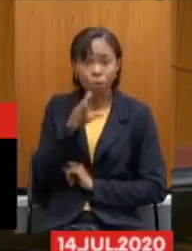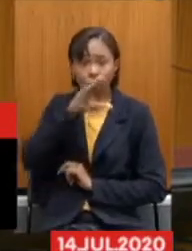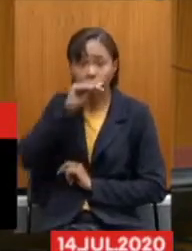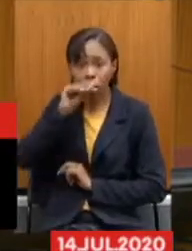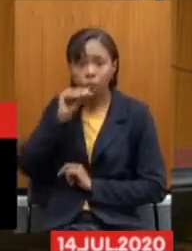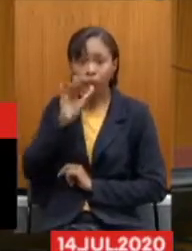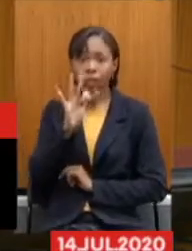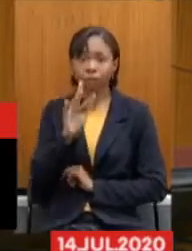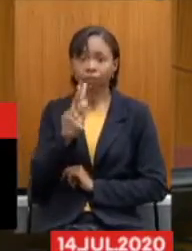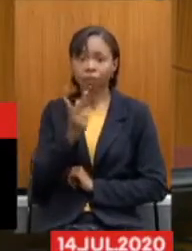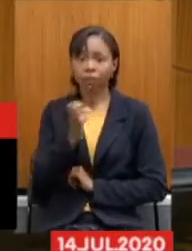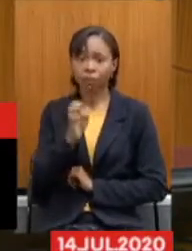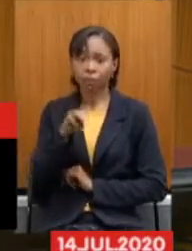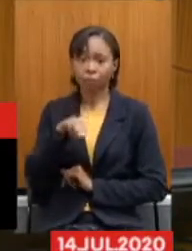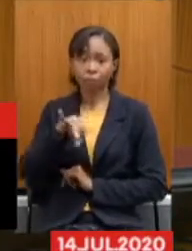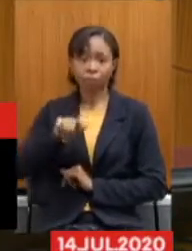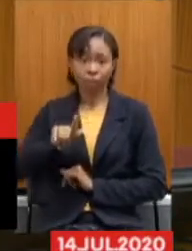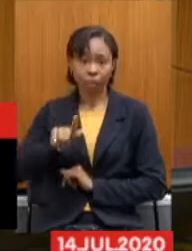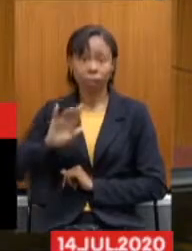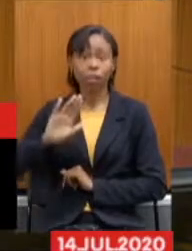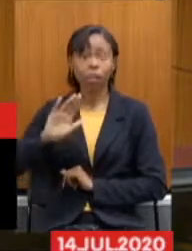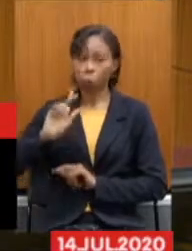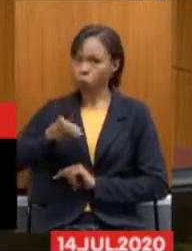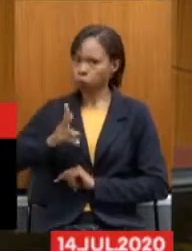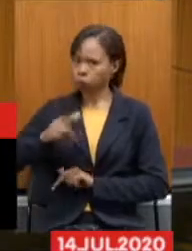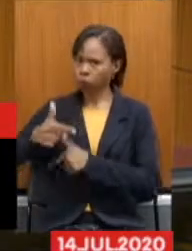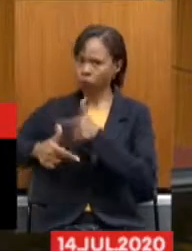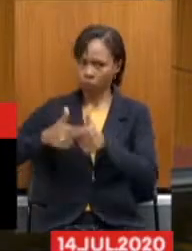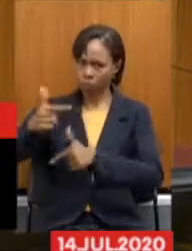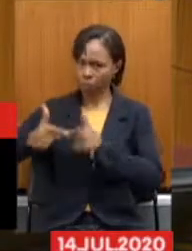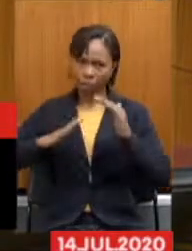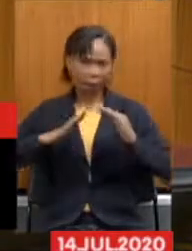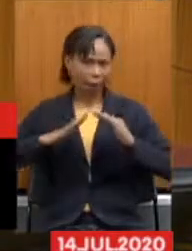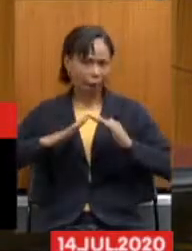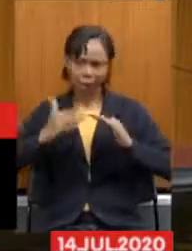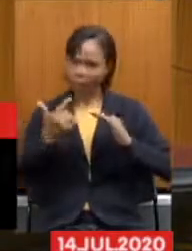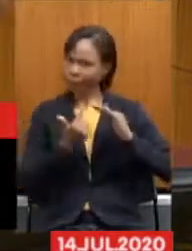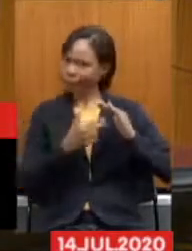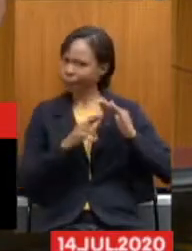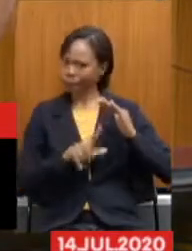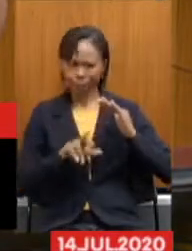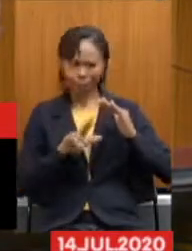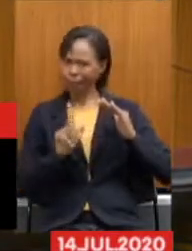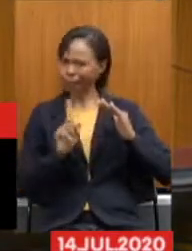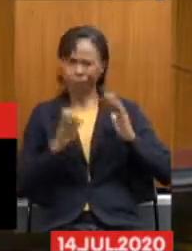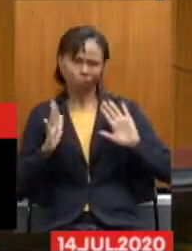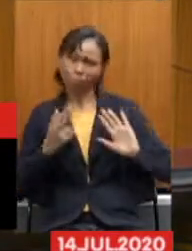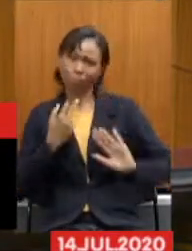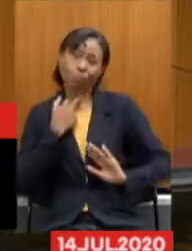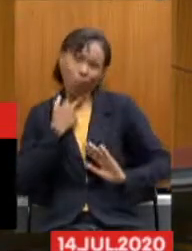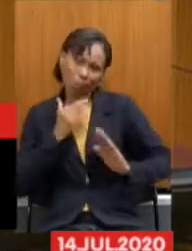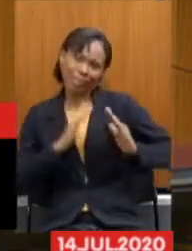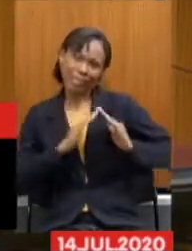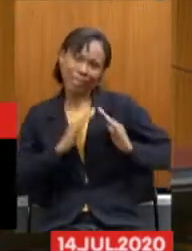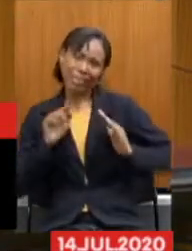que estão trabalhando, que não estão em casa, que não estão podendo ficar em casa,